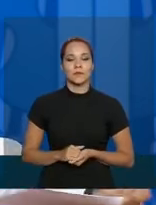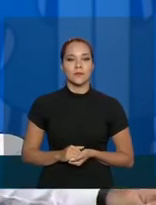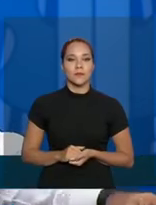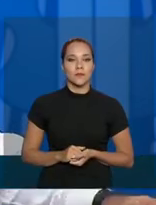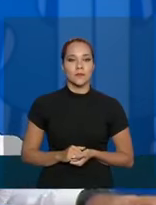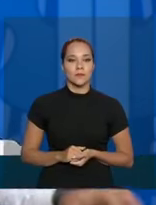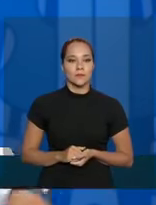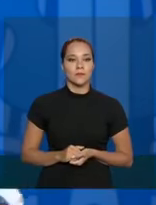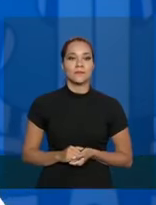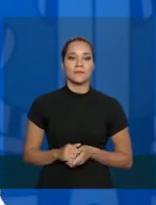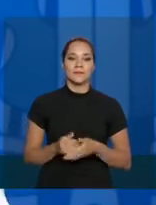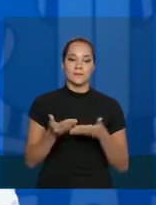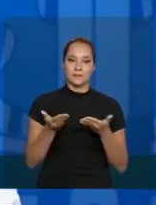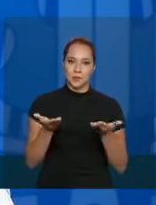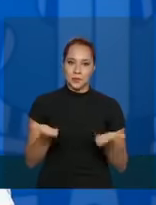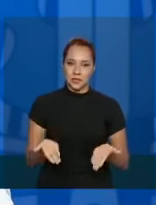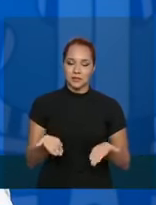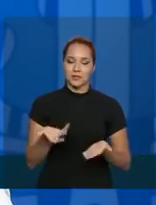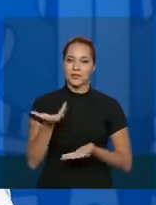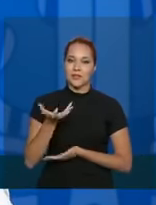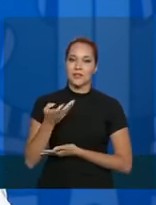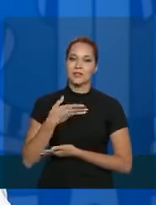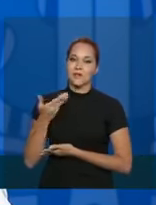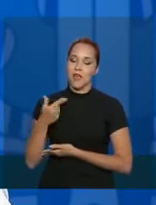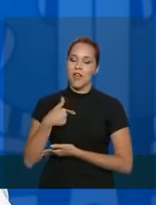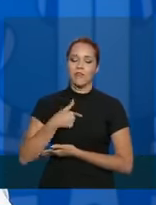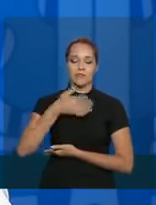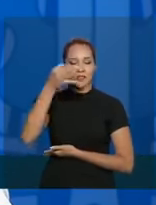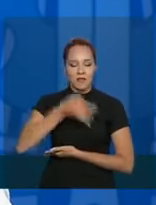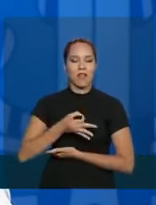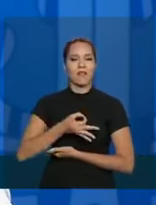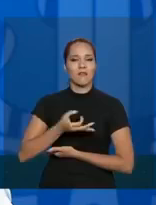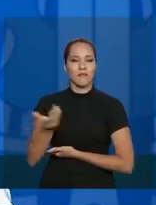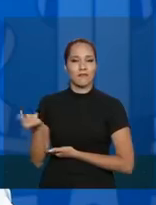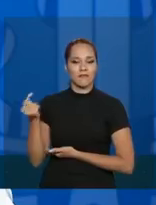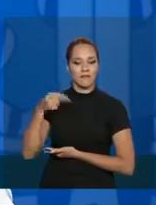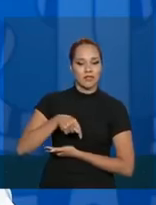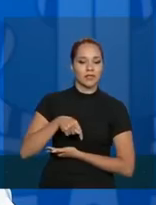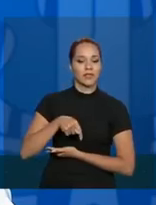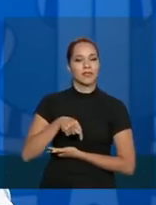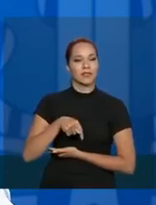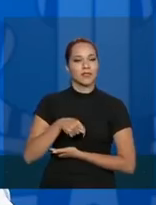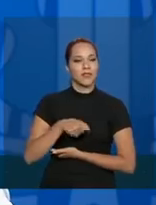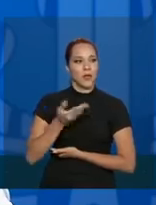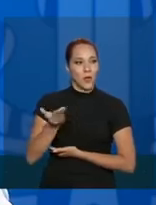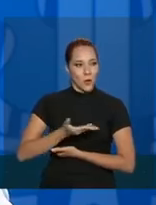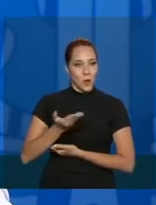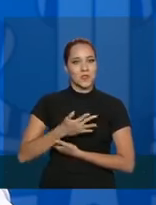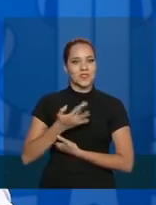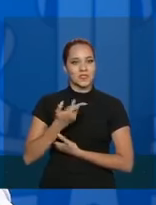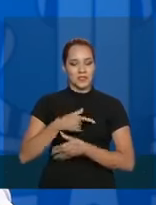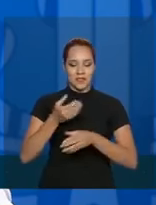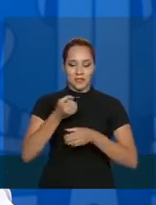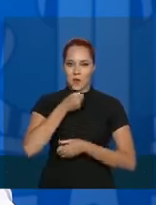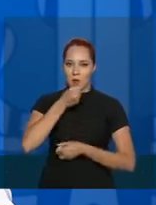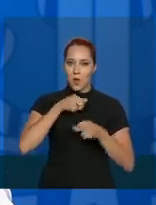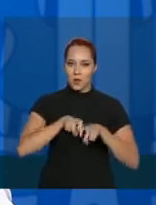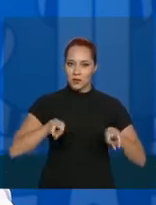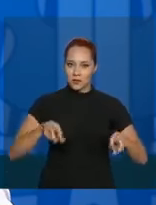Por isso eu fiz questão de vir até aqui nessa coletiva de hoje.